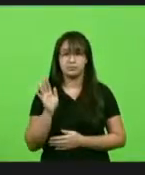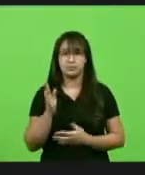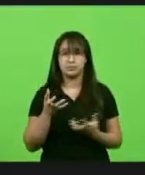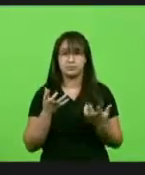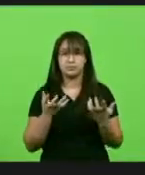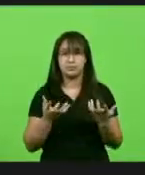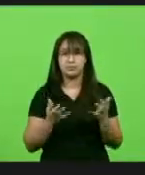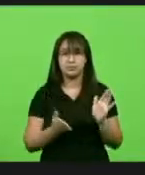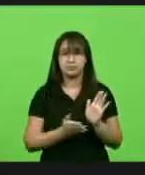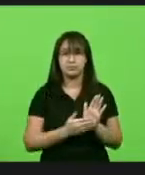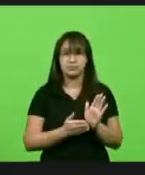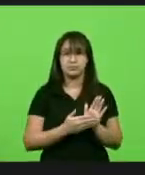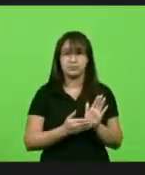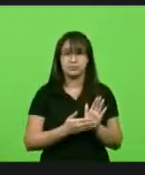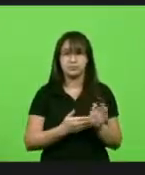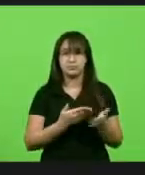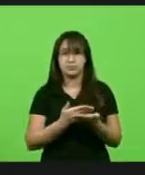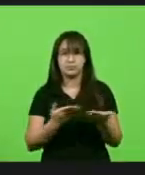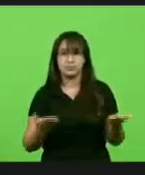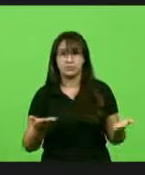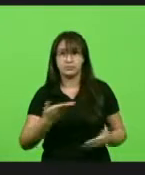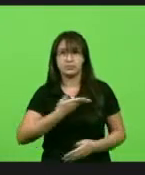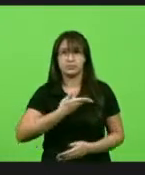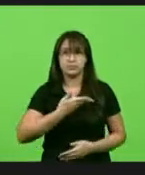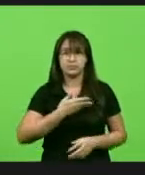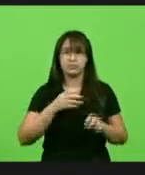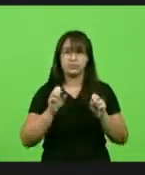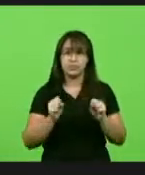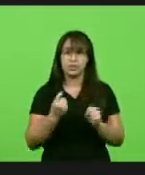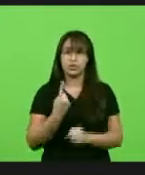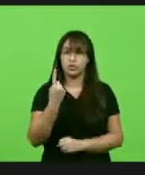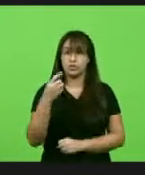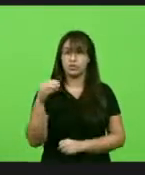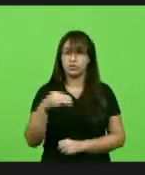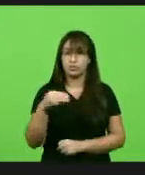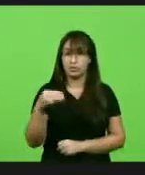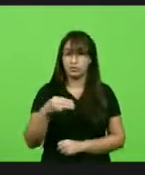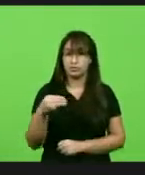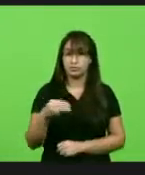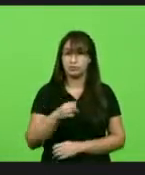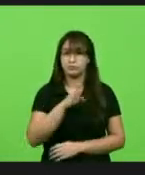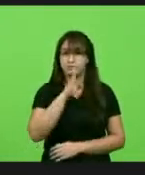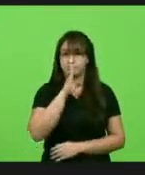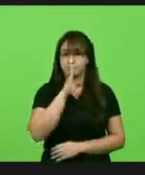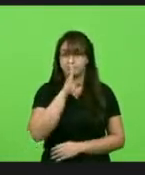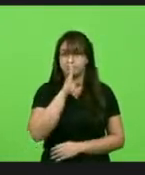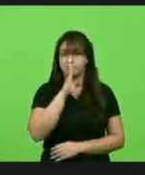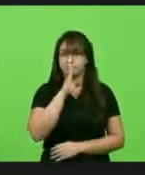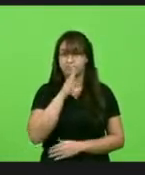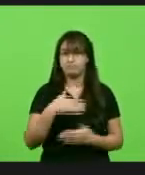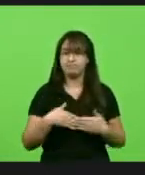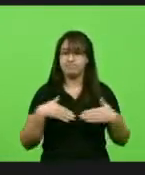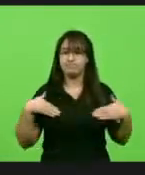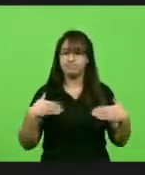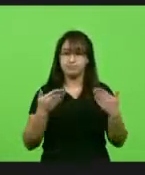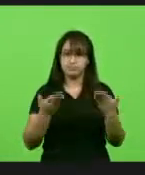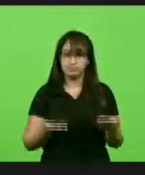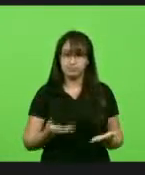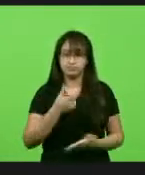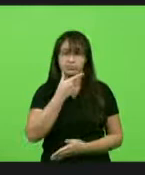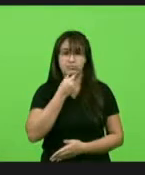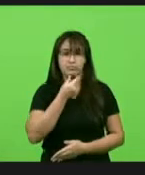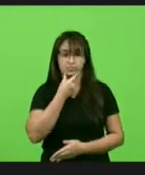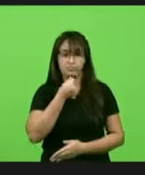colegas que a gente possa fazer um minuto de silêncio pela morte do Mancha, já que, como disse o deputado Silvio, é uma